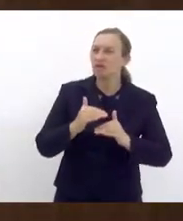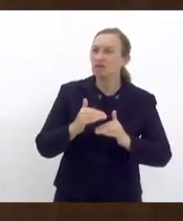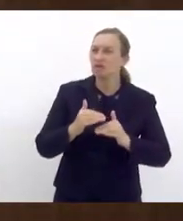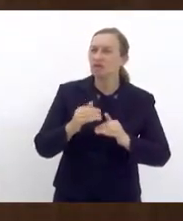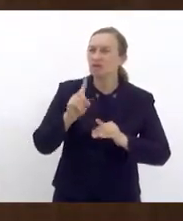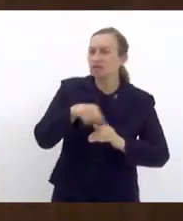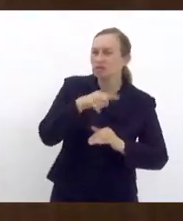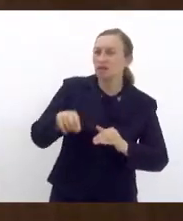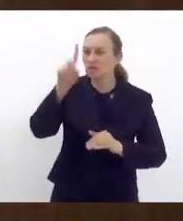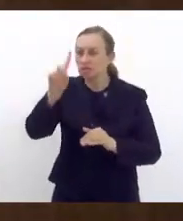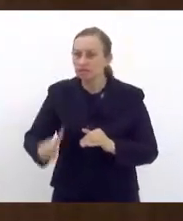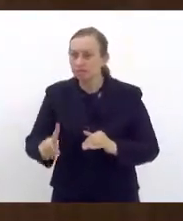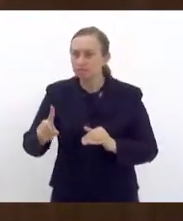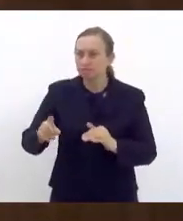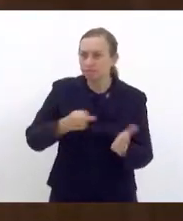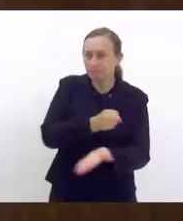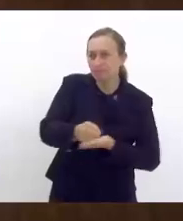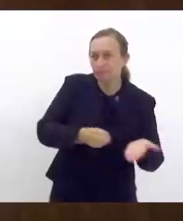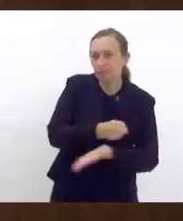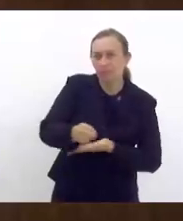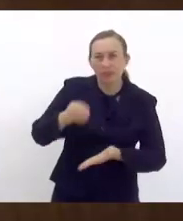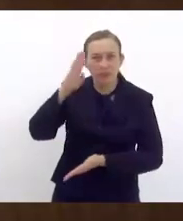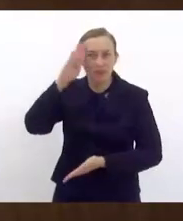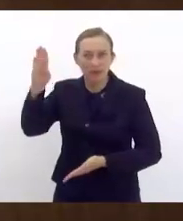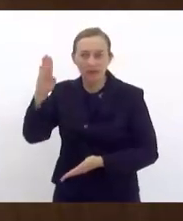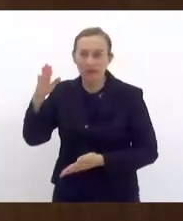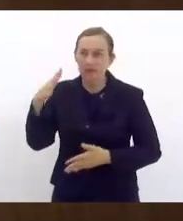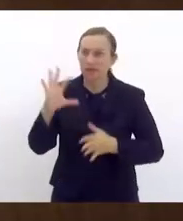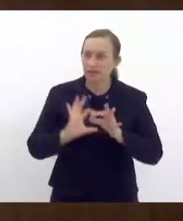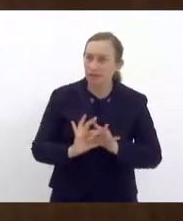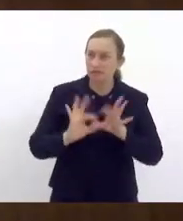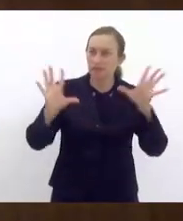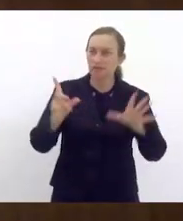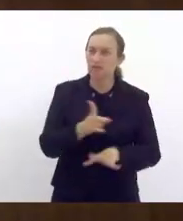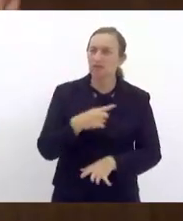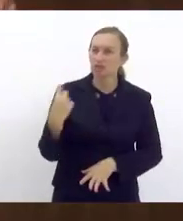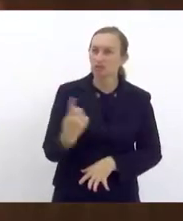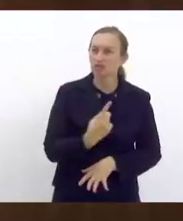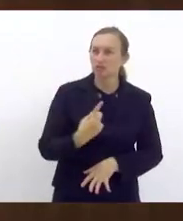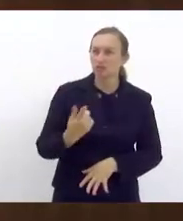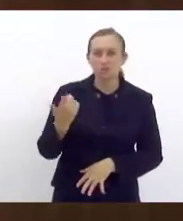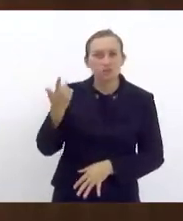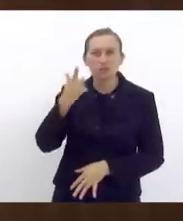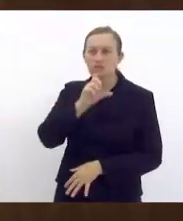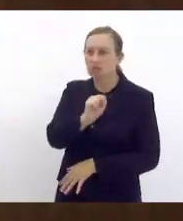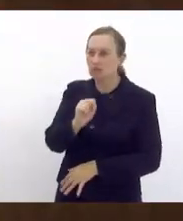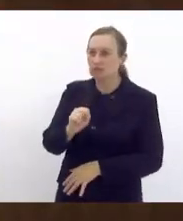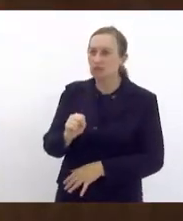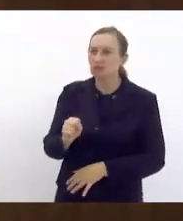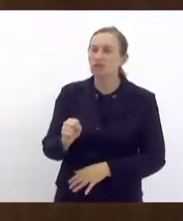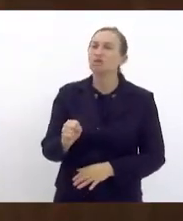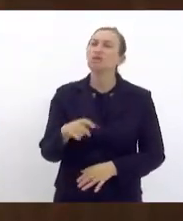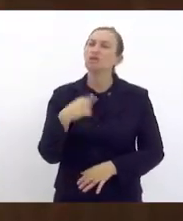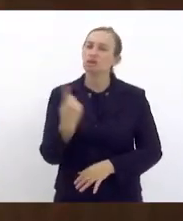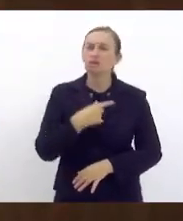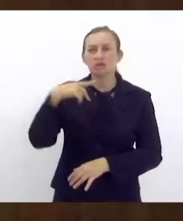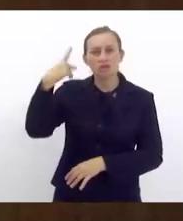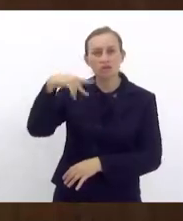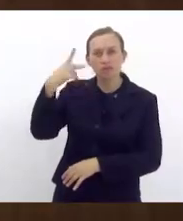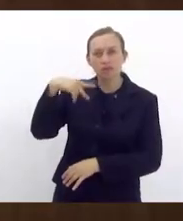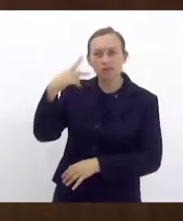direitos fundamentais, do gozo, das liberdades que nós conquistamos e que nós aqui neste parlamento